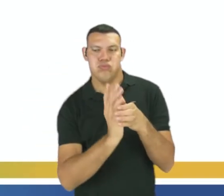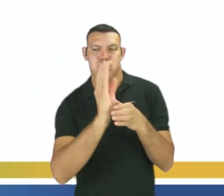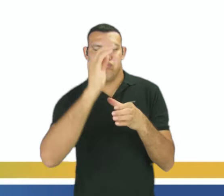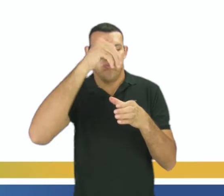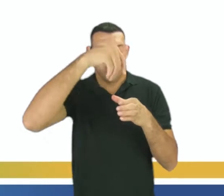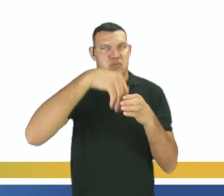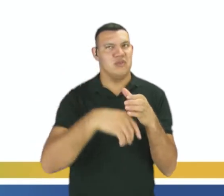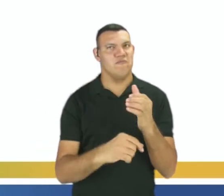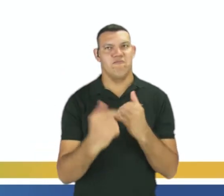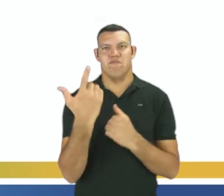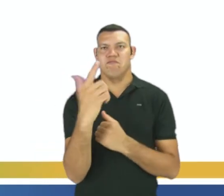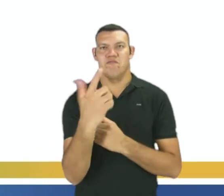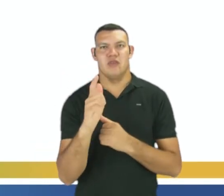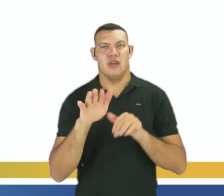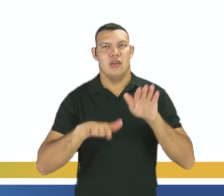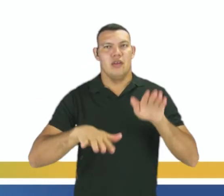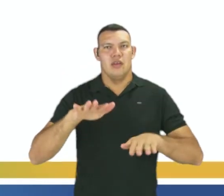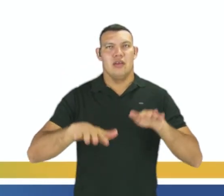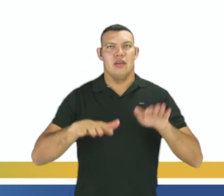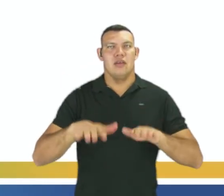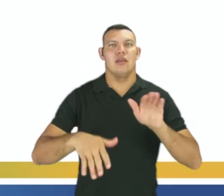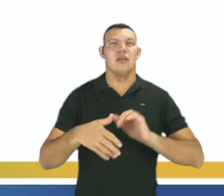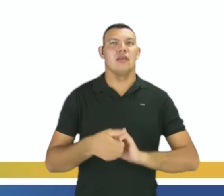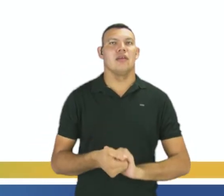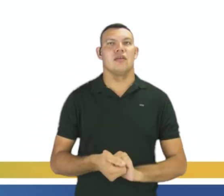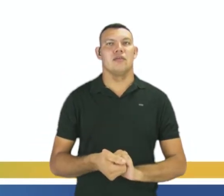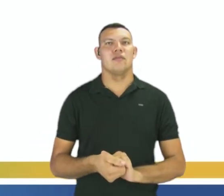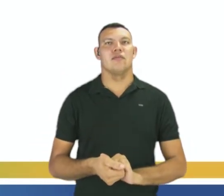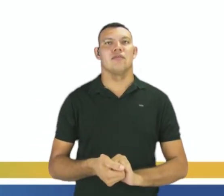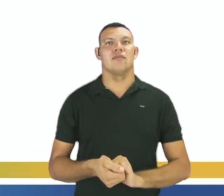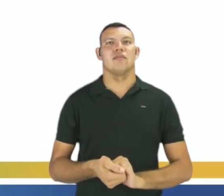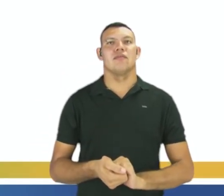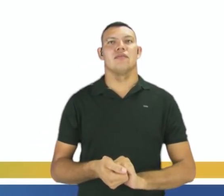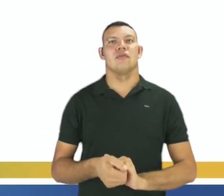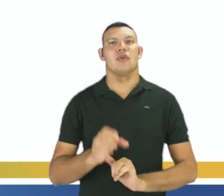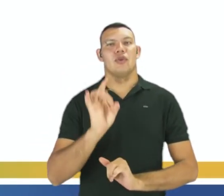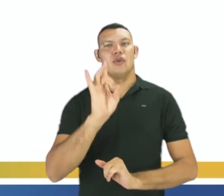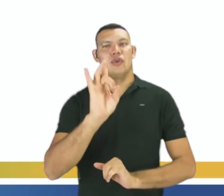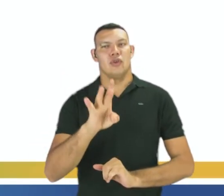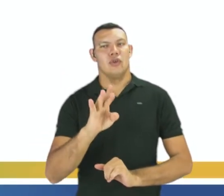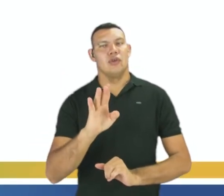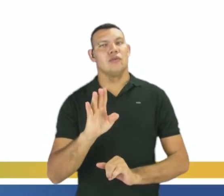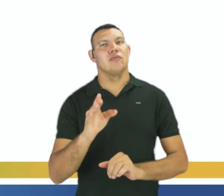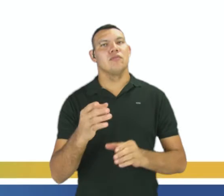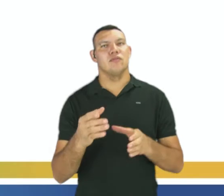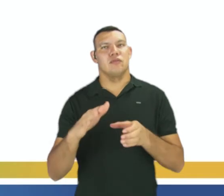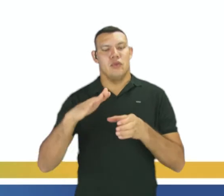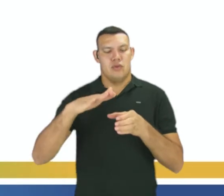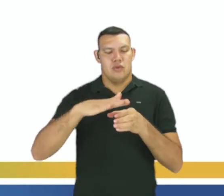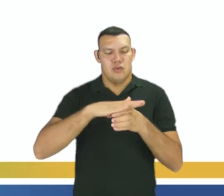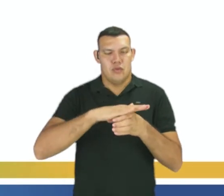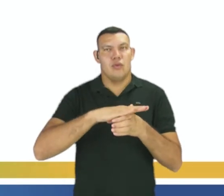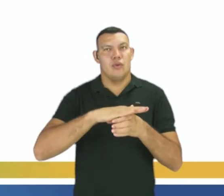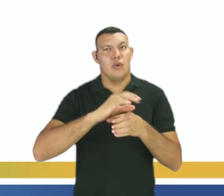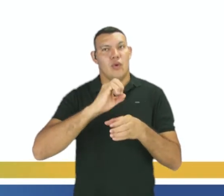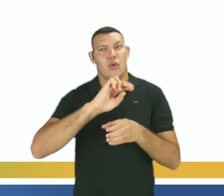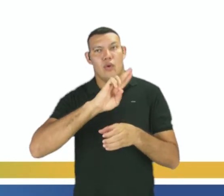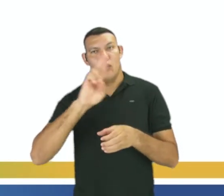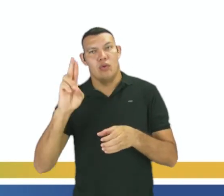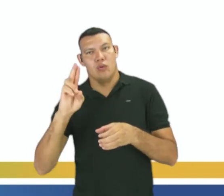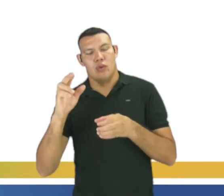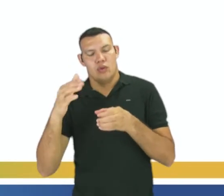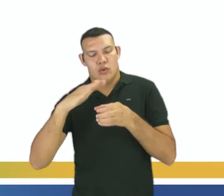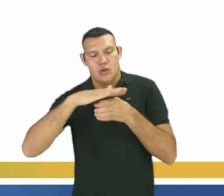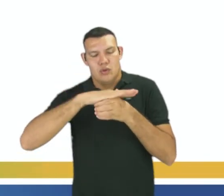ter um equilíbrio químico nessa reação, nesse sistema. Somente no sistema fechado ou isolado, ok?